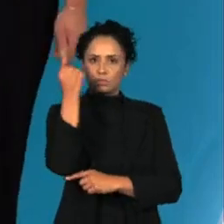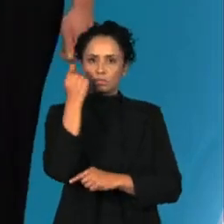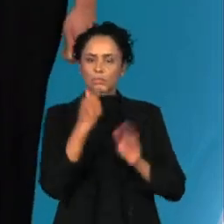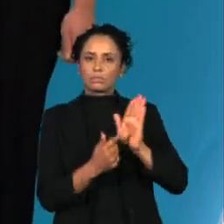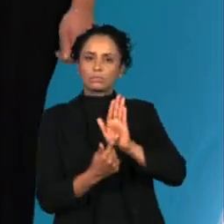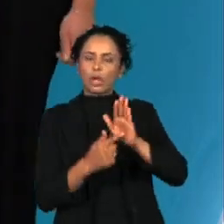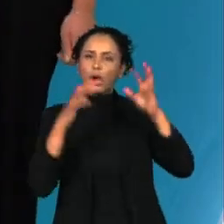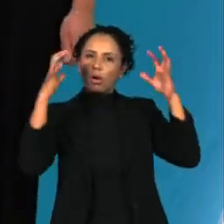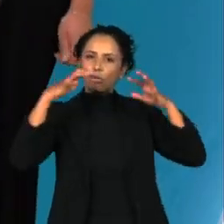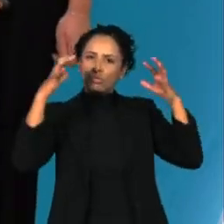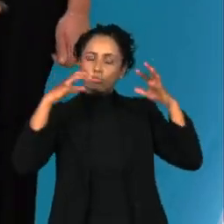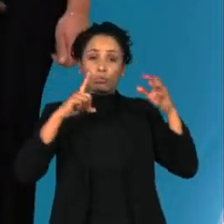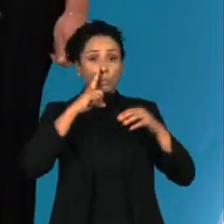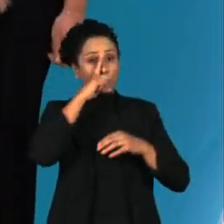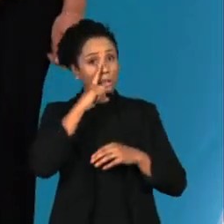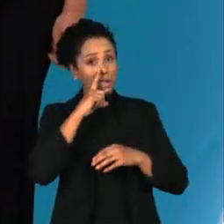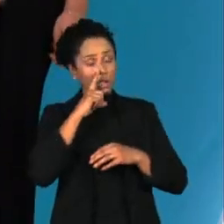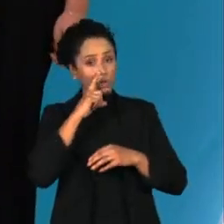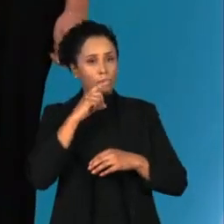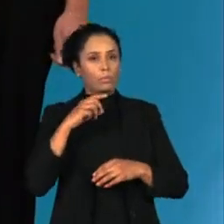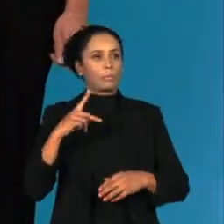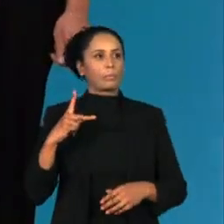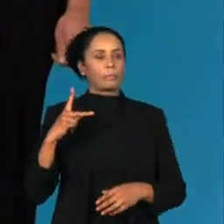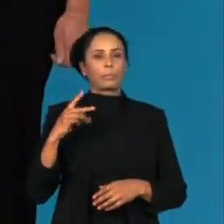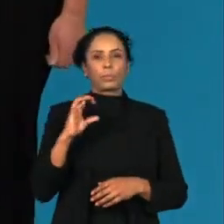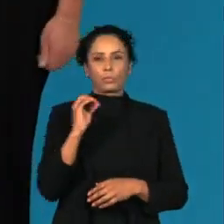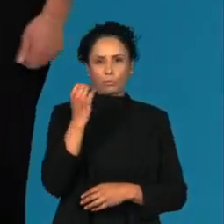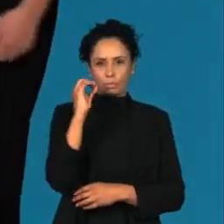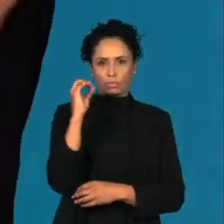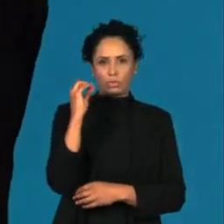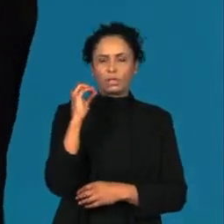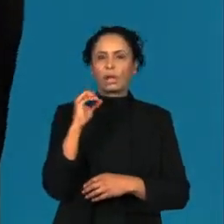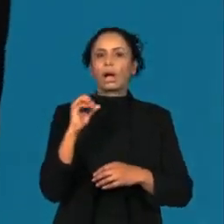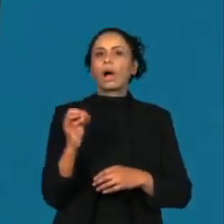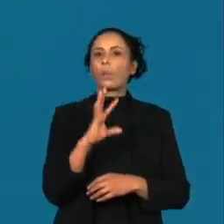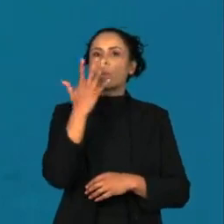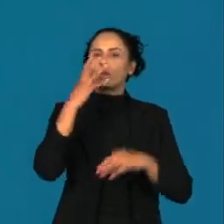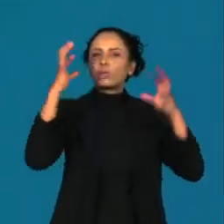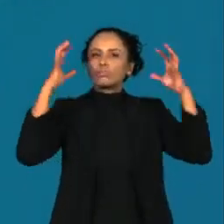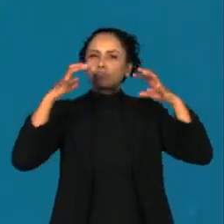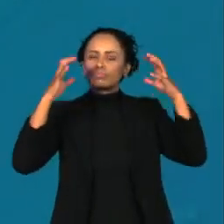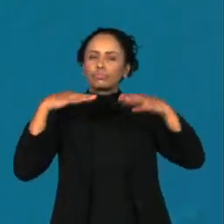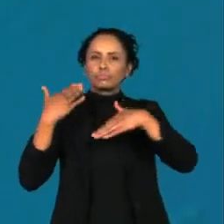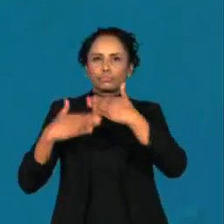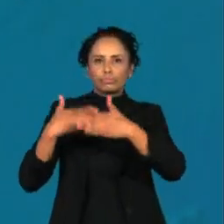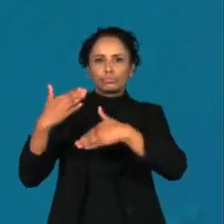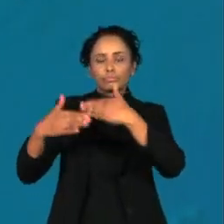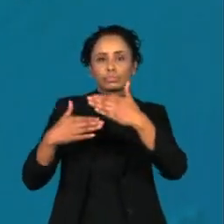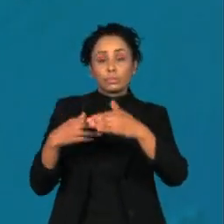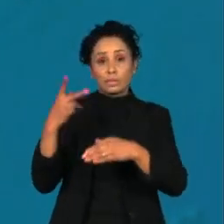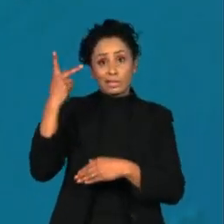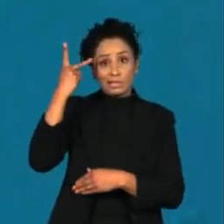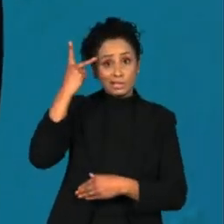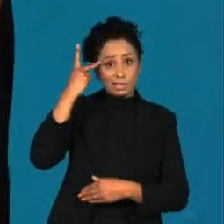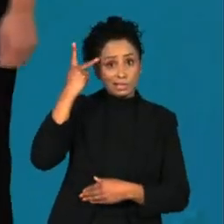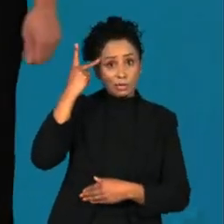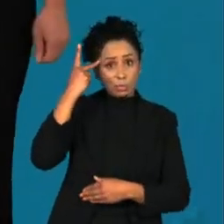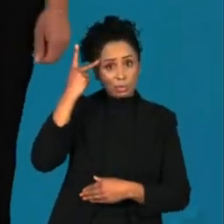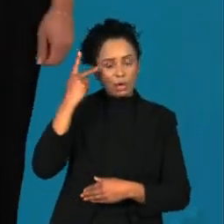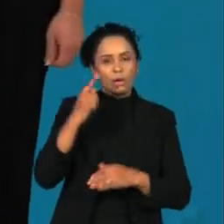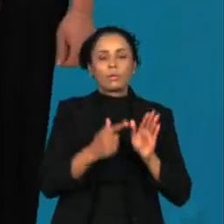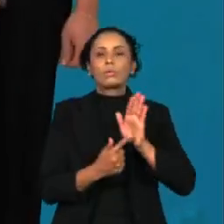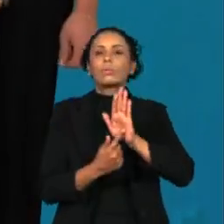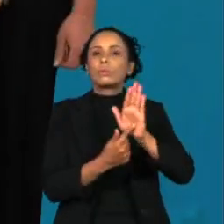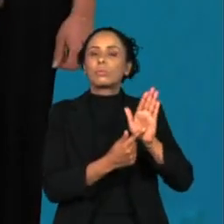temporais aumenta. Em Porto Alegre, a chuva acontece em vários momentos do dia. Por outro lado, no estado de São Paulo, o tempo firme